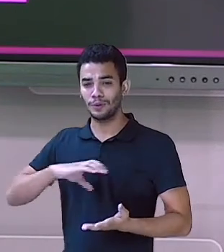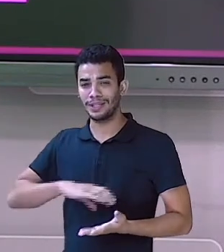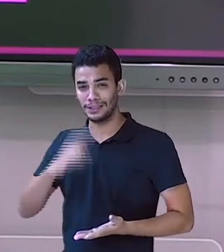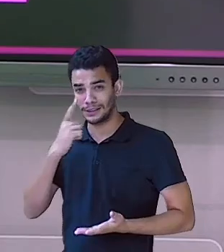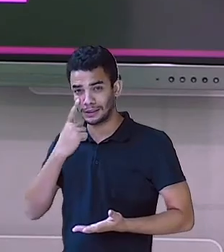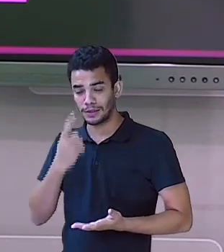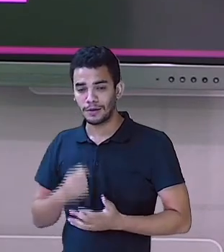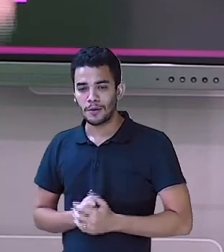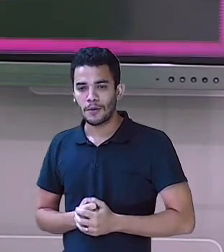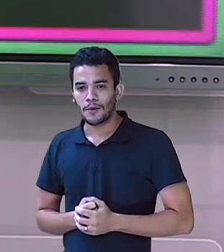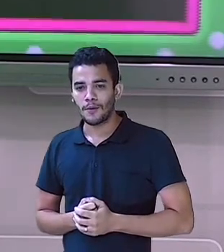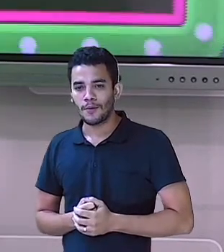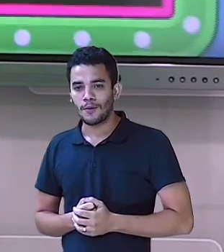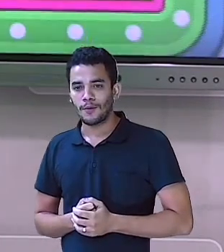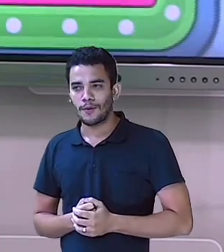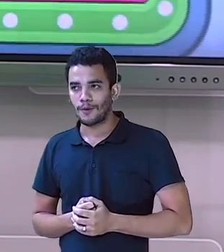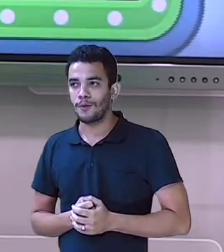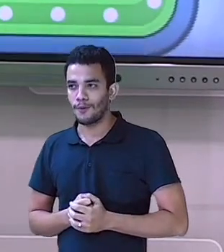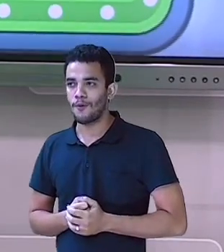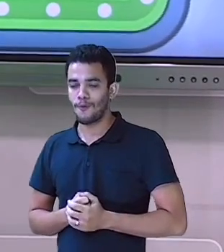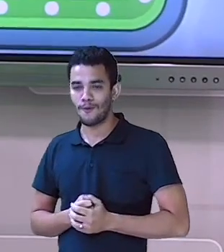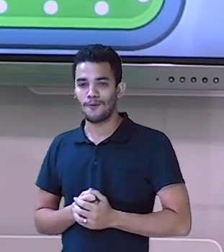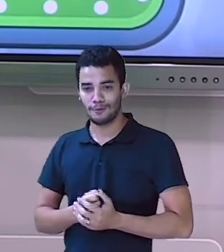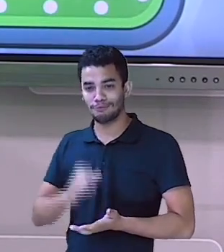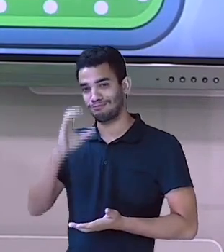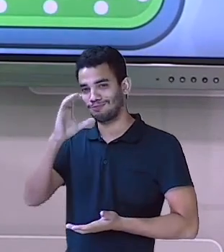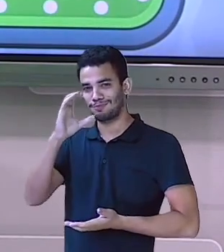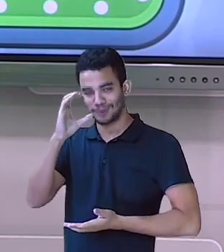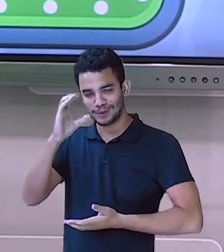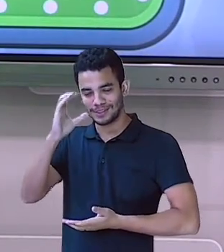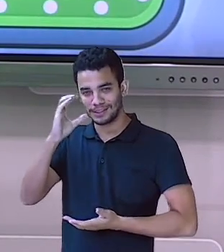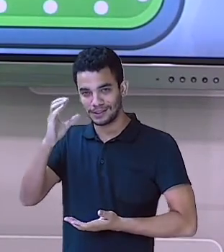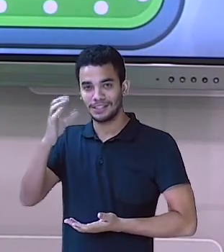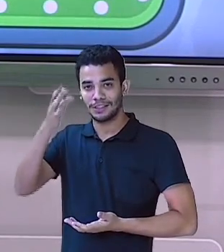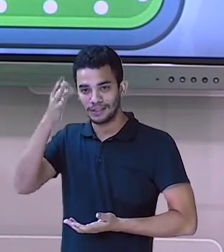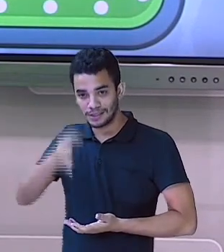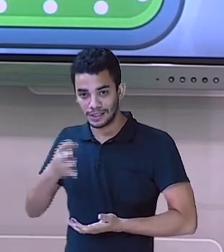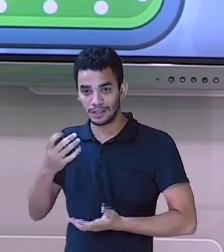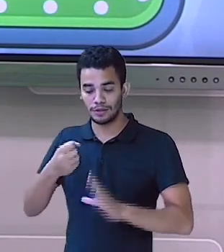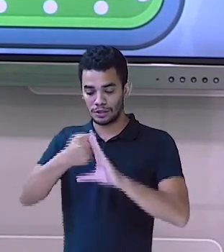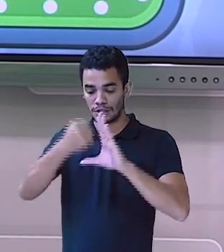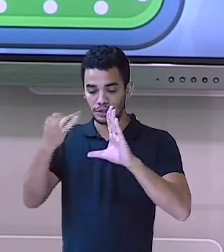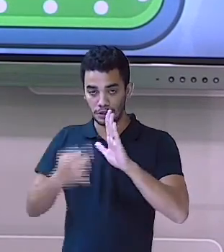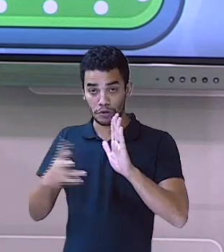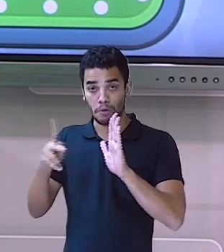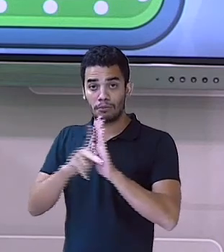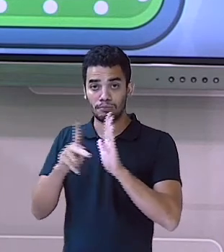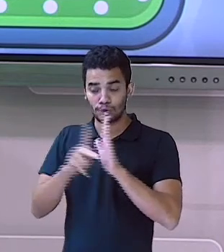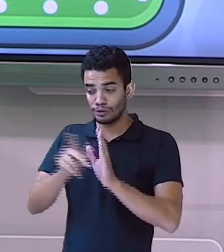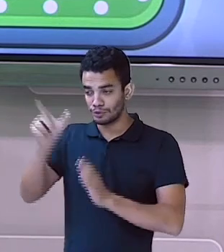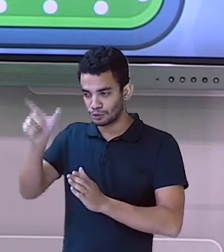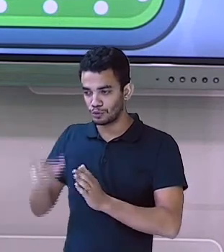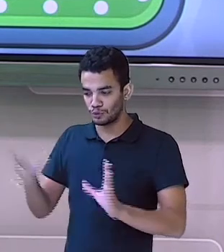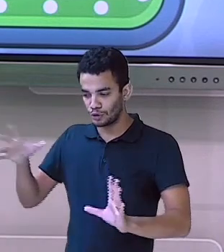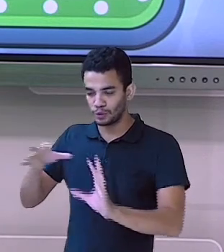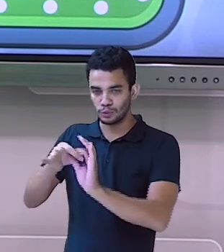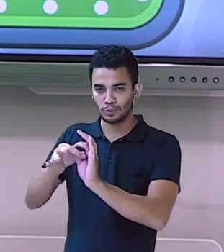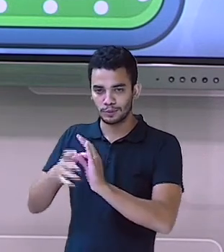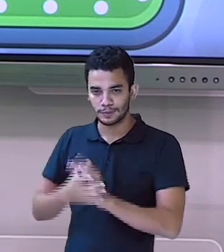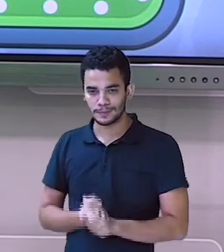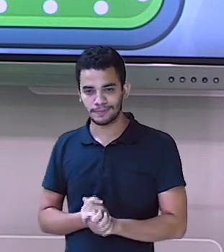Predicado verbo nominal. Isso mesmo. Cheguei atrasada. Característica aí do sujeito, não mesmo? Acertei.